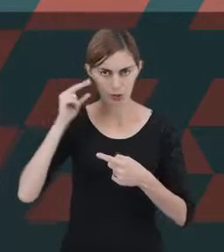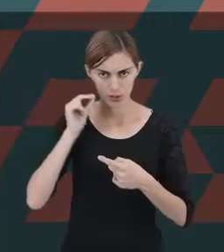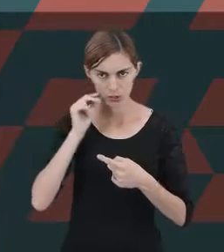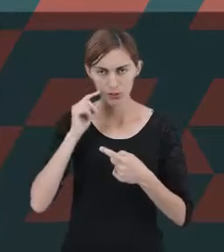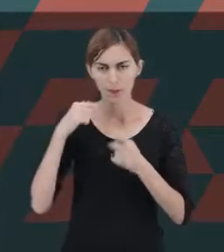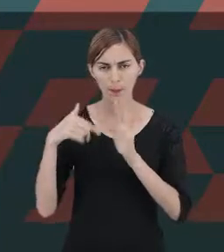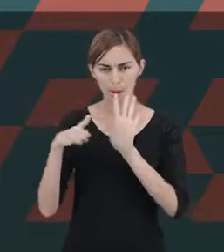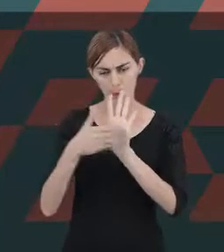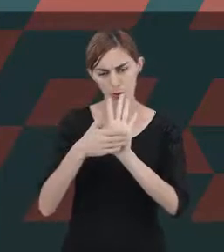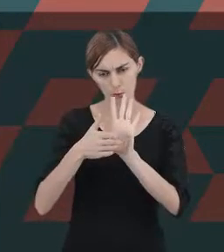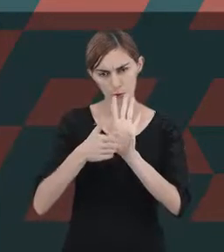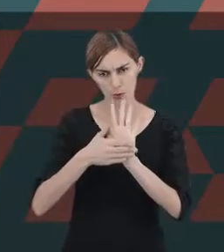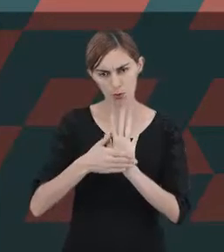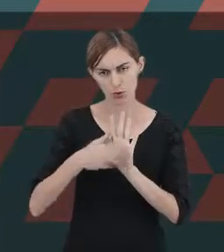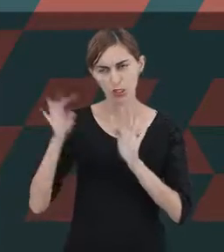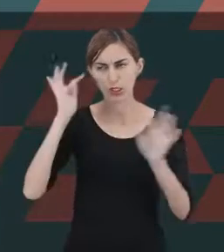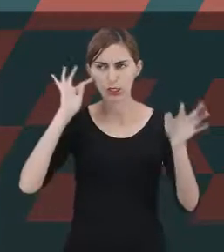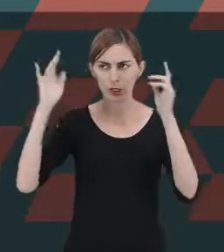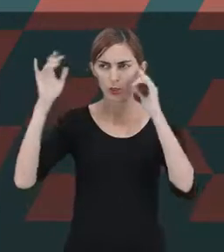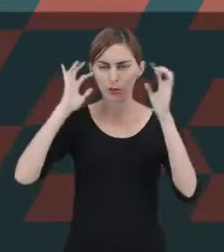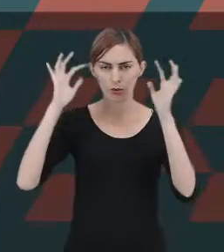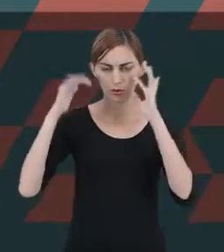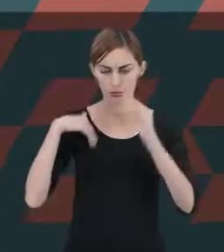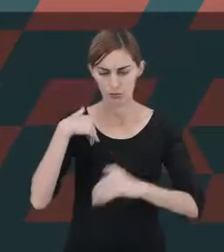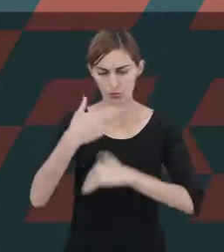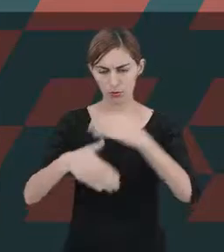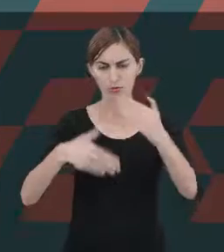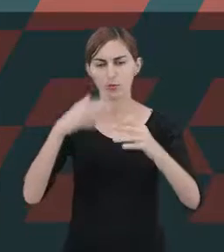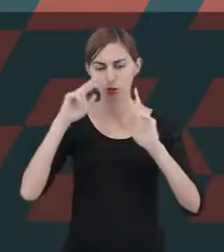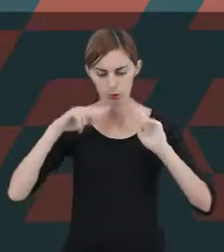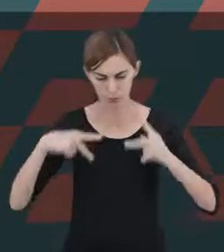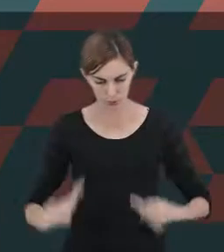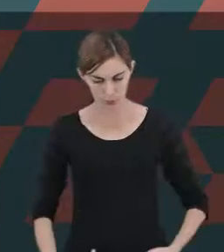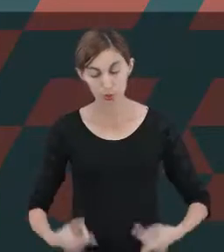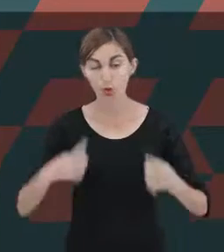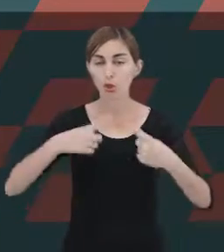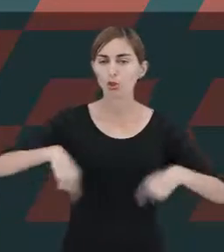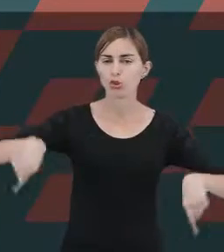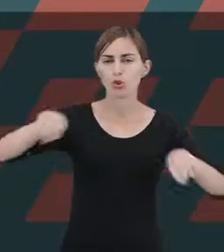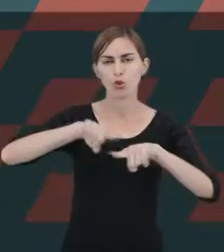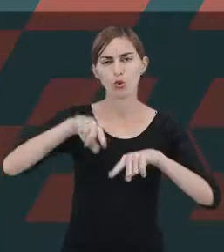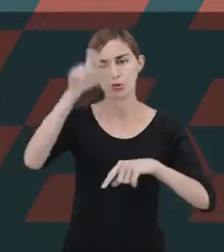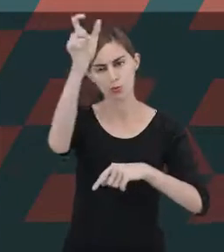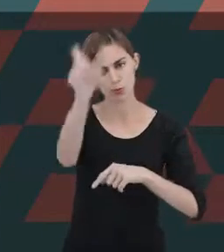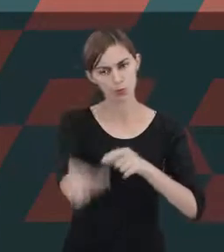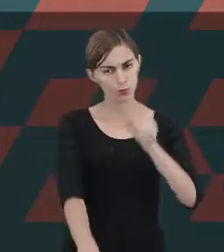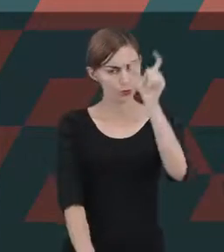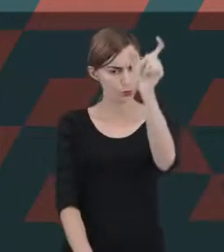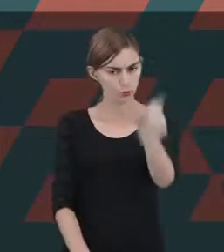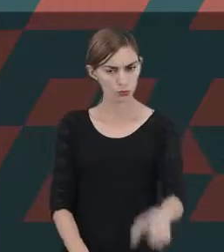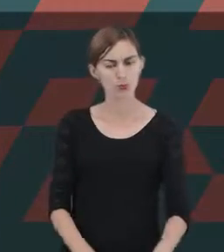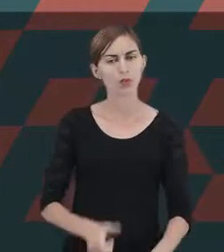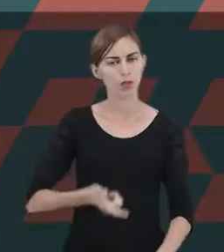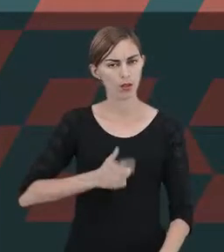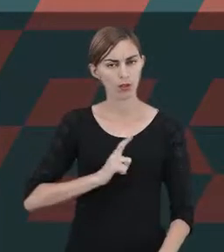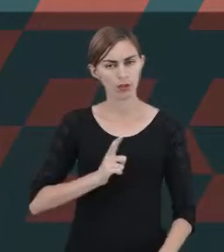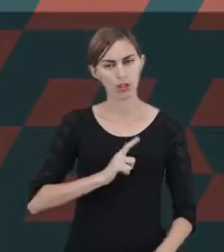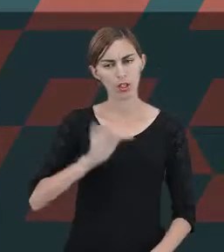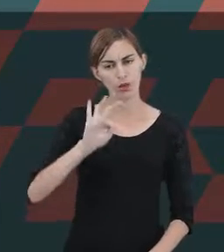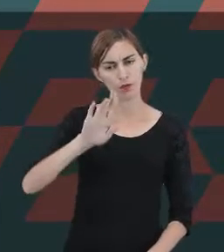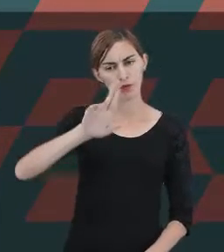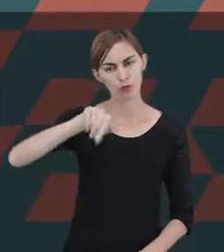proposta de teoria de desenvolvimento humano que nós somos sujeitos que trazemos funções